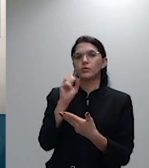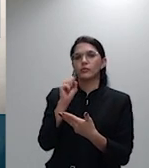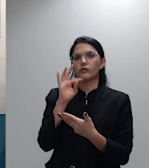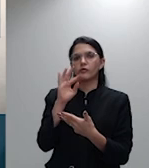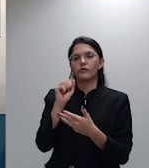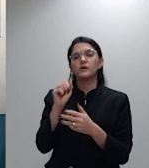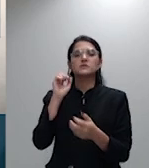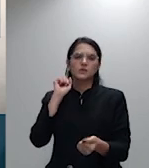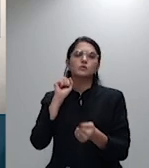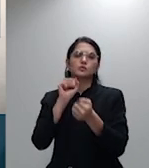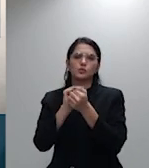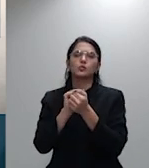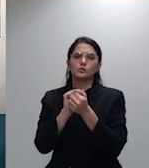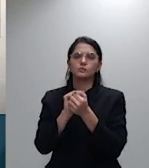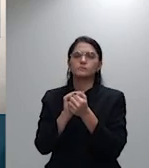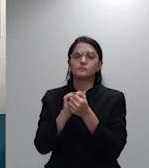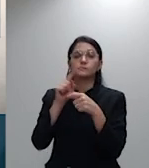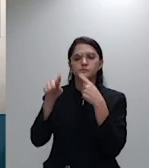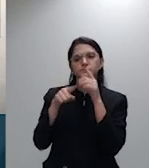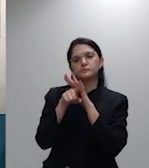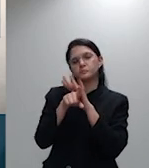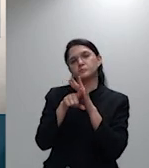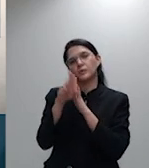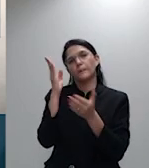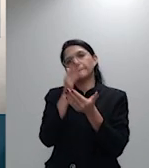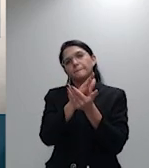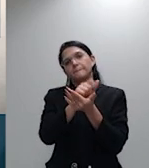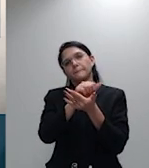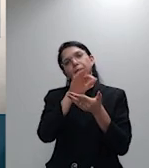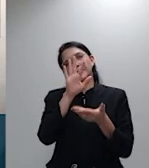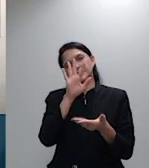ministro Ricardo Cueva aguardam os demais